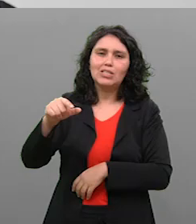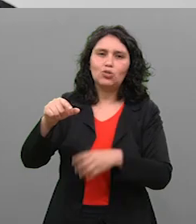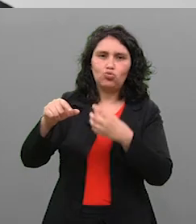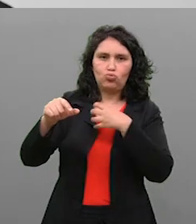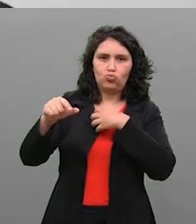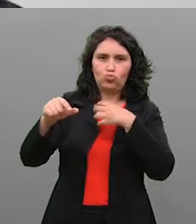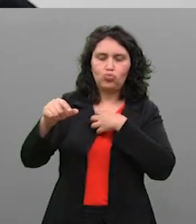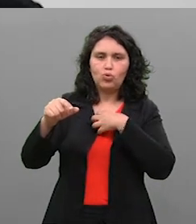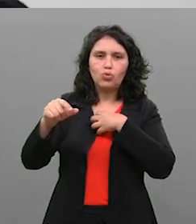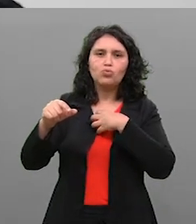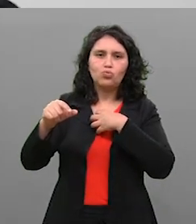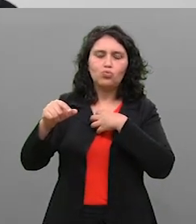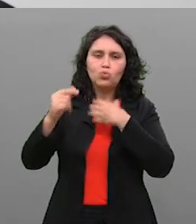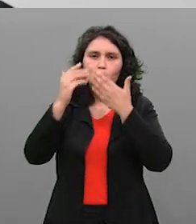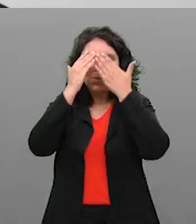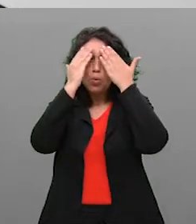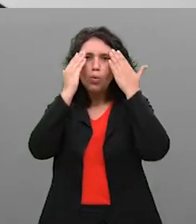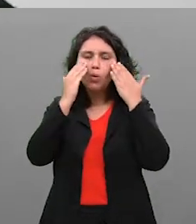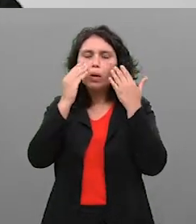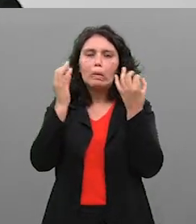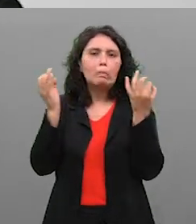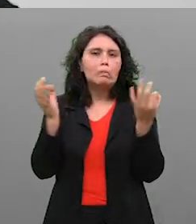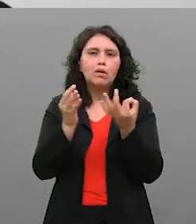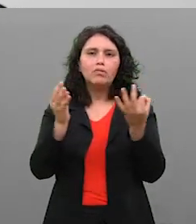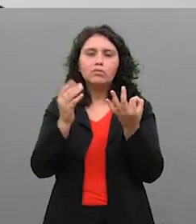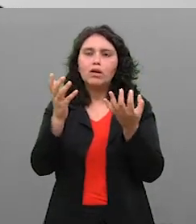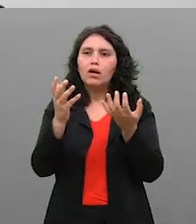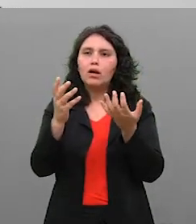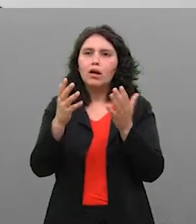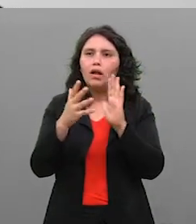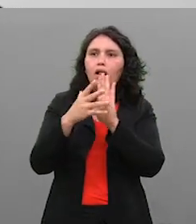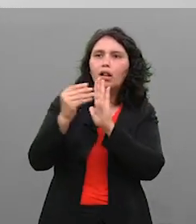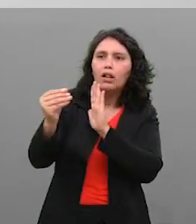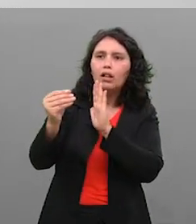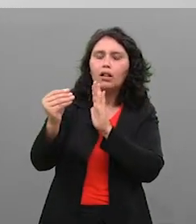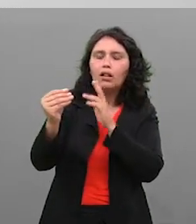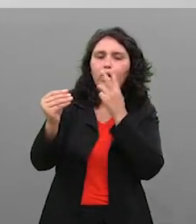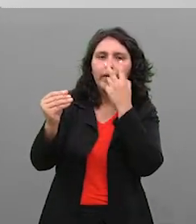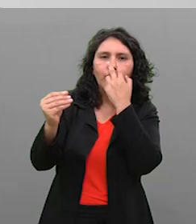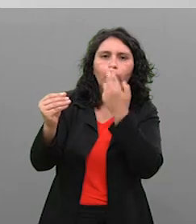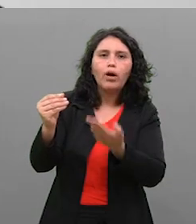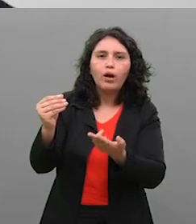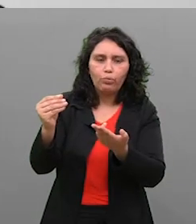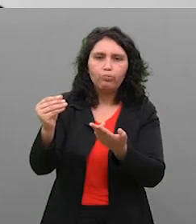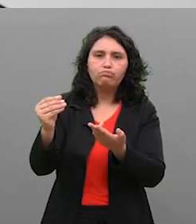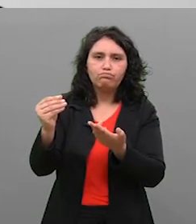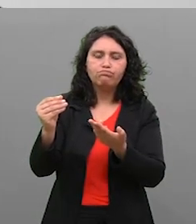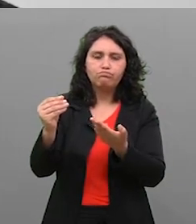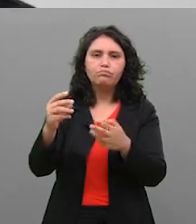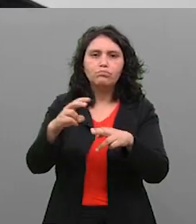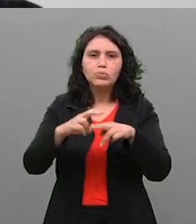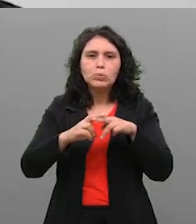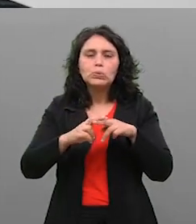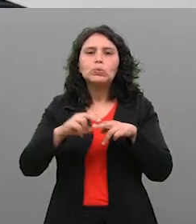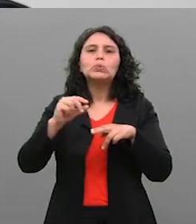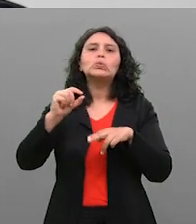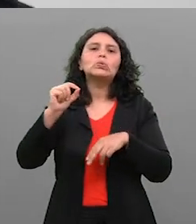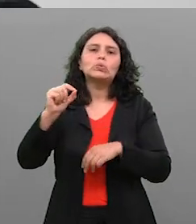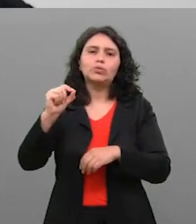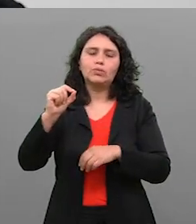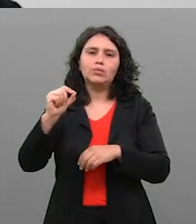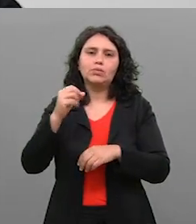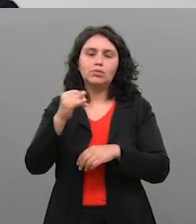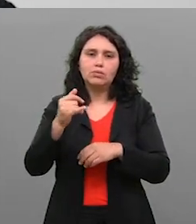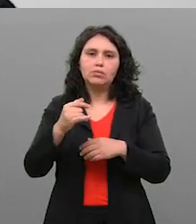com propagandas assim mais invasivas, e acaba retornando de uma forma que não é real.